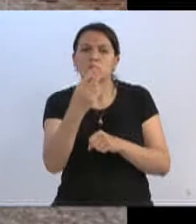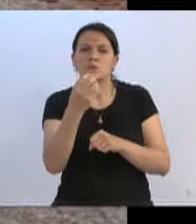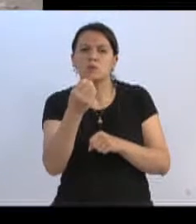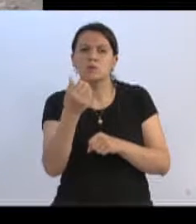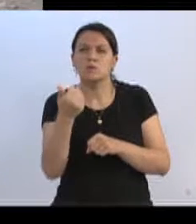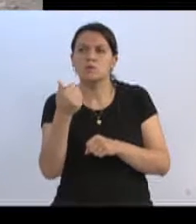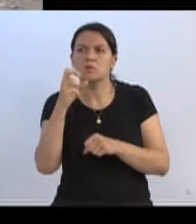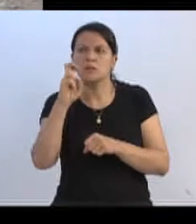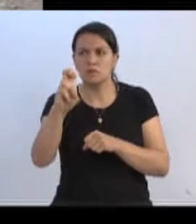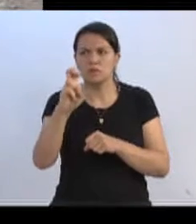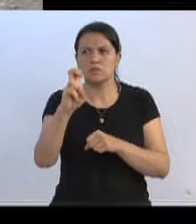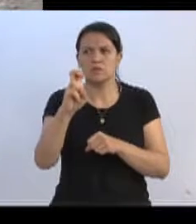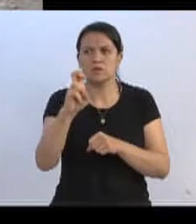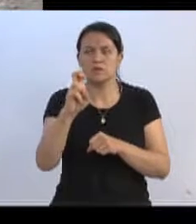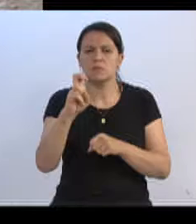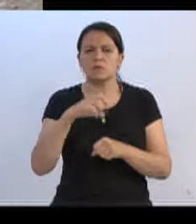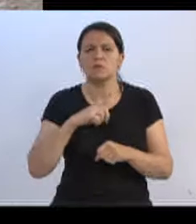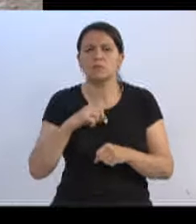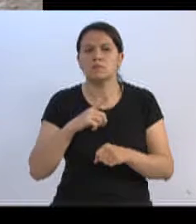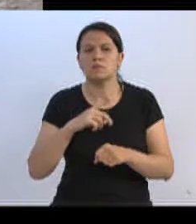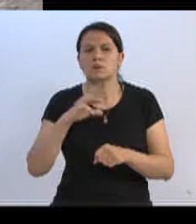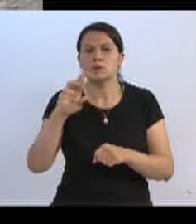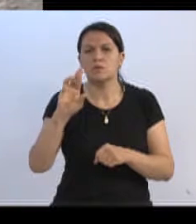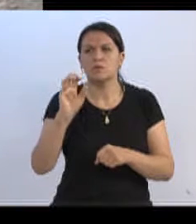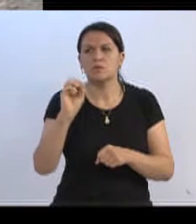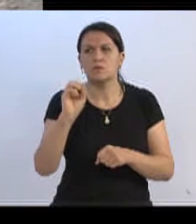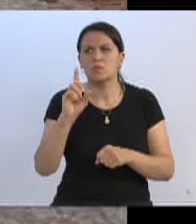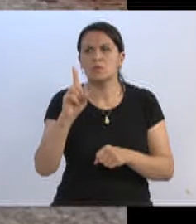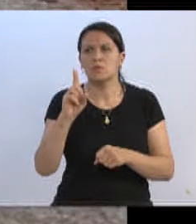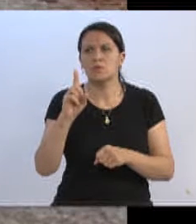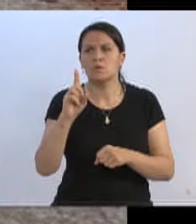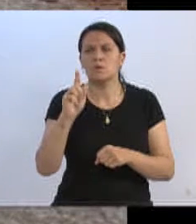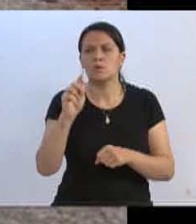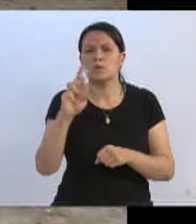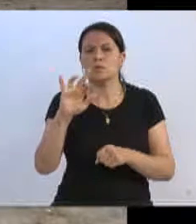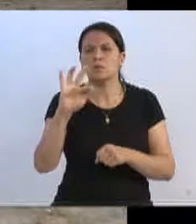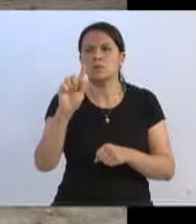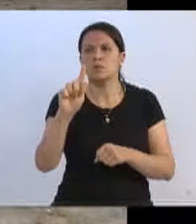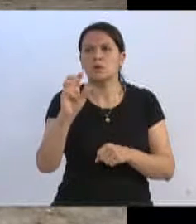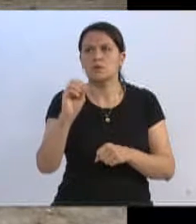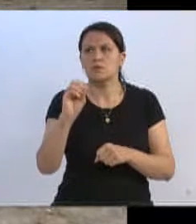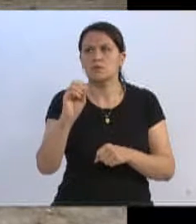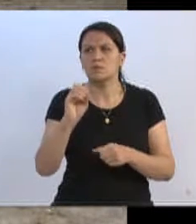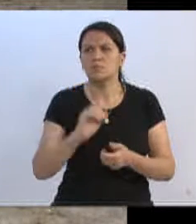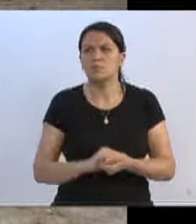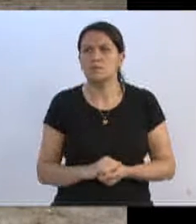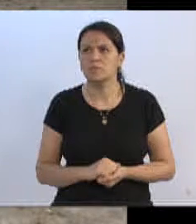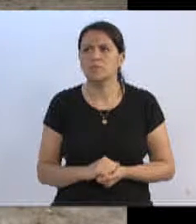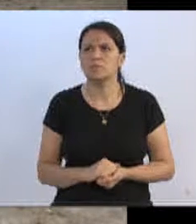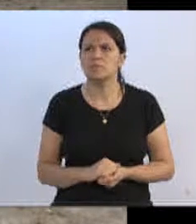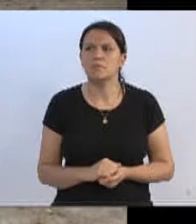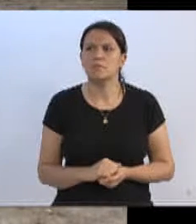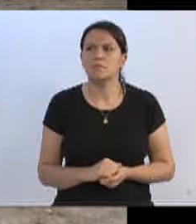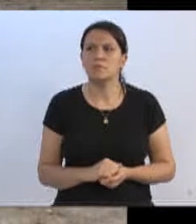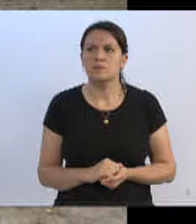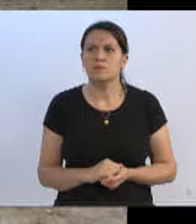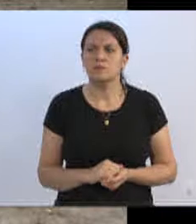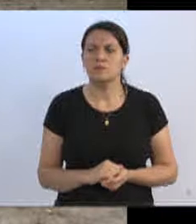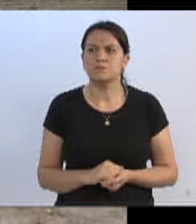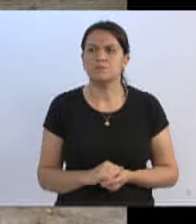TVL, ali tem a foto, inclusive, onde estava o Rodrigo, dá para voltar ainda ali, o repórter da TVL aparece ali ainda, em uma das fotos, olha só,